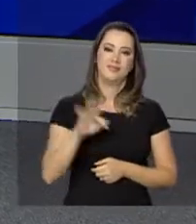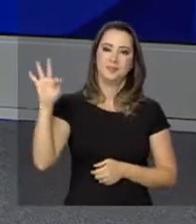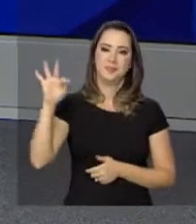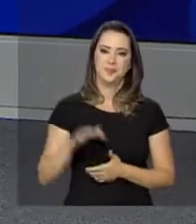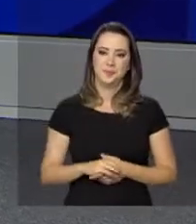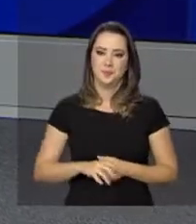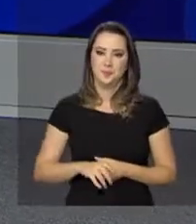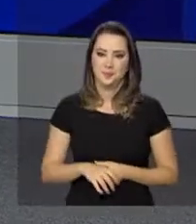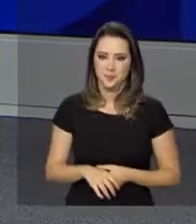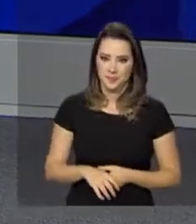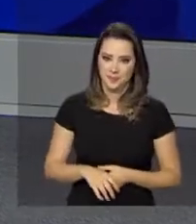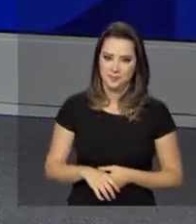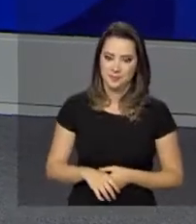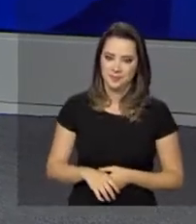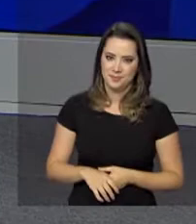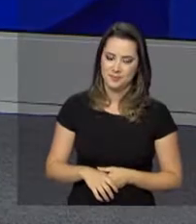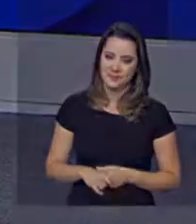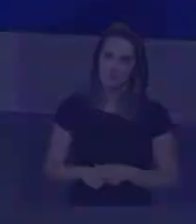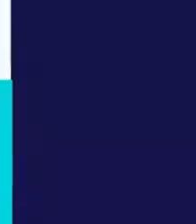e a TV do governo federal.